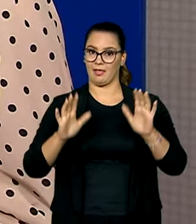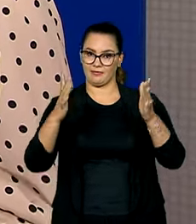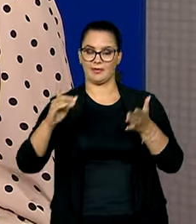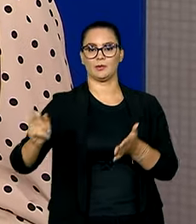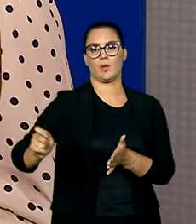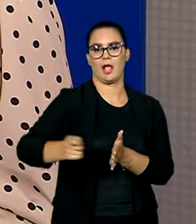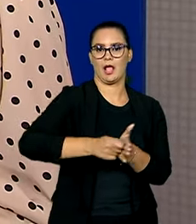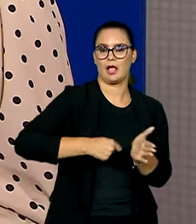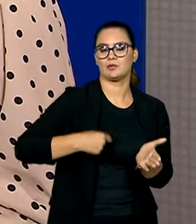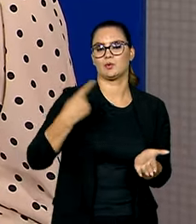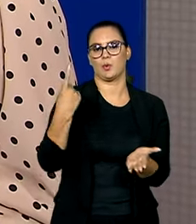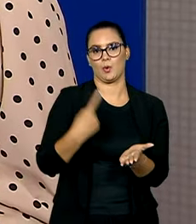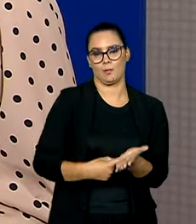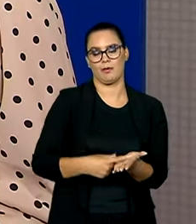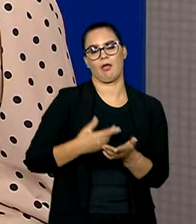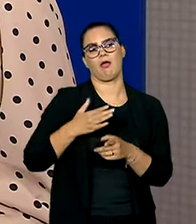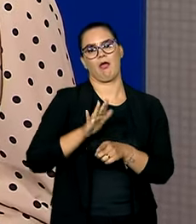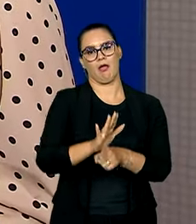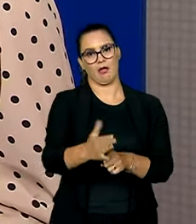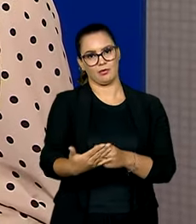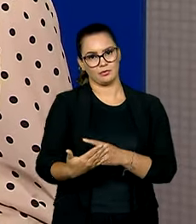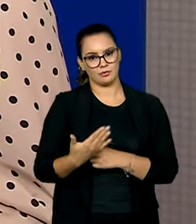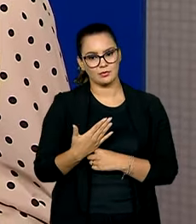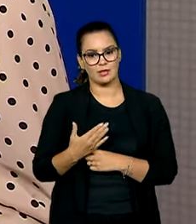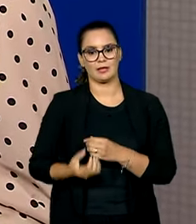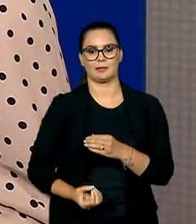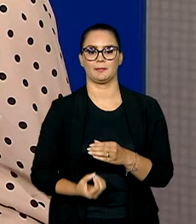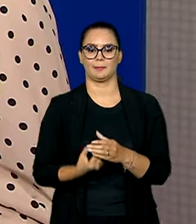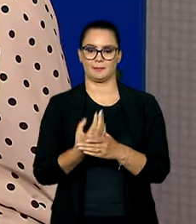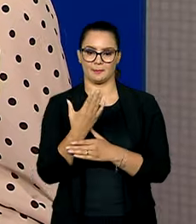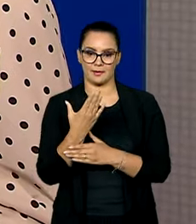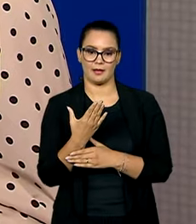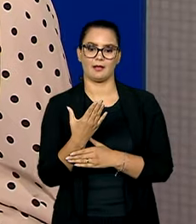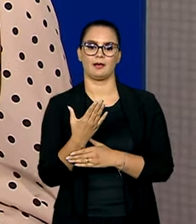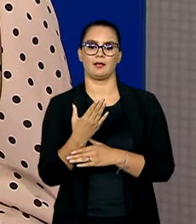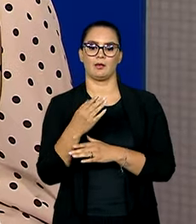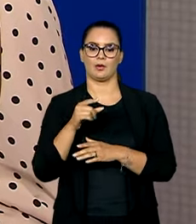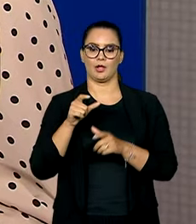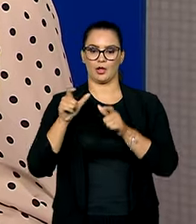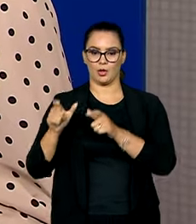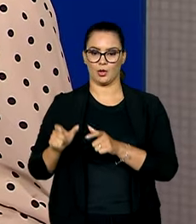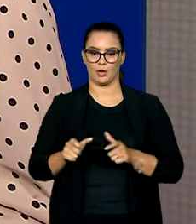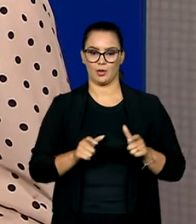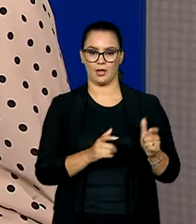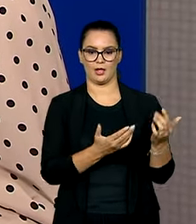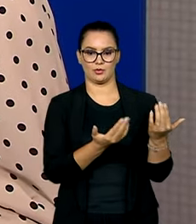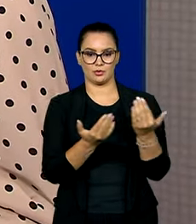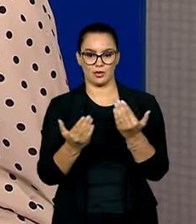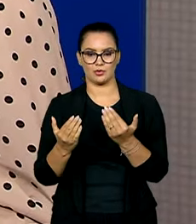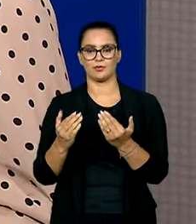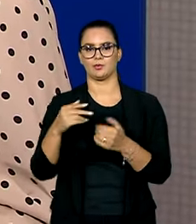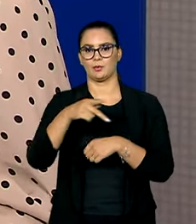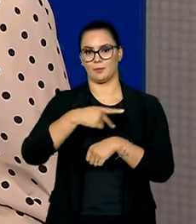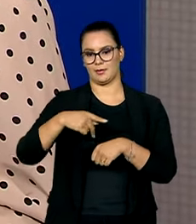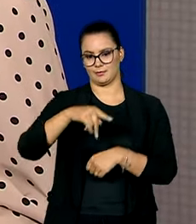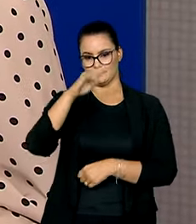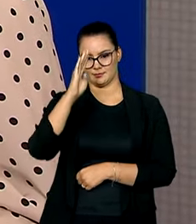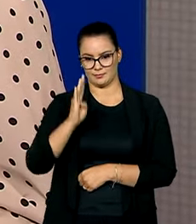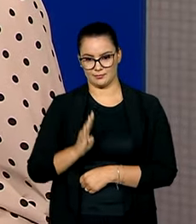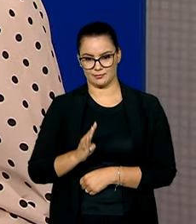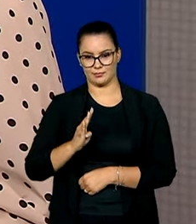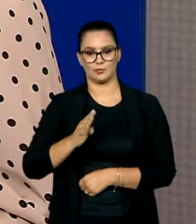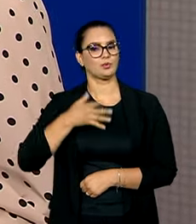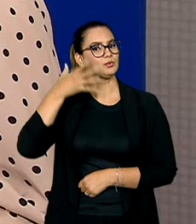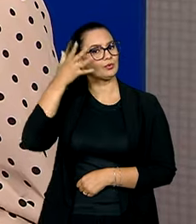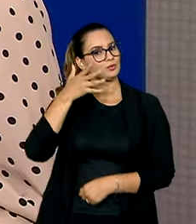assinado um acordo de cooperação para a construção de pontos da juventude em todo o país. E em seu discurso,